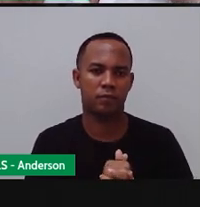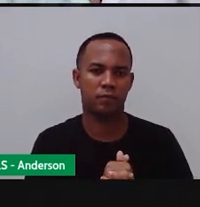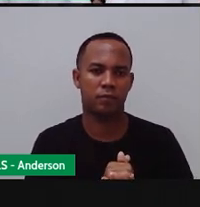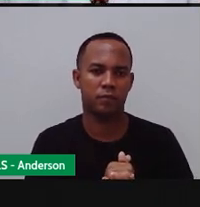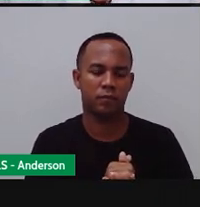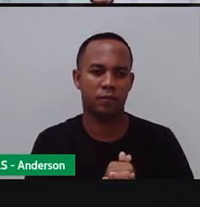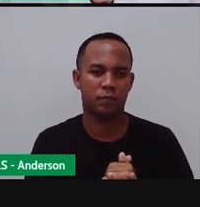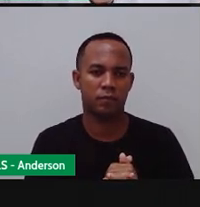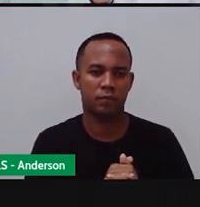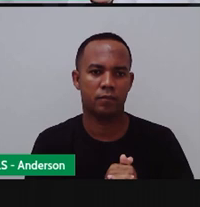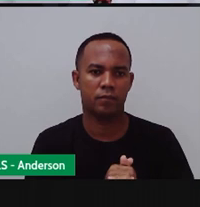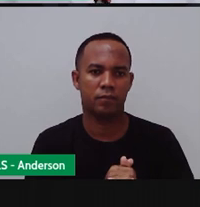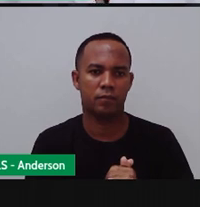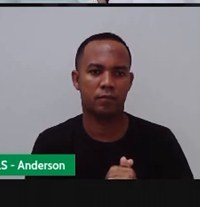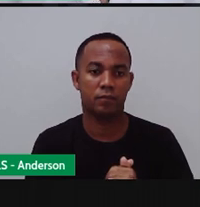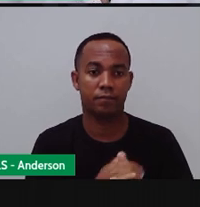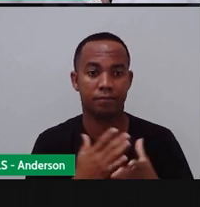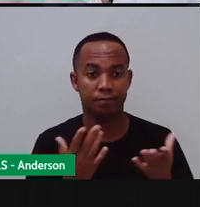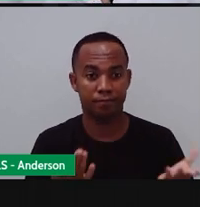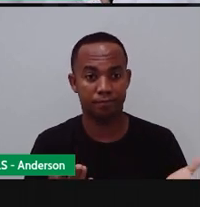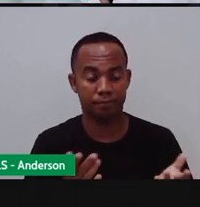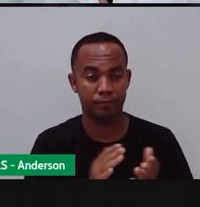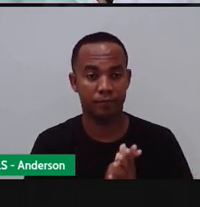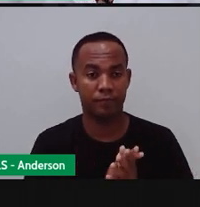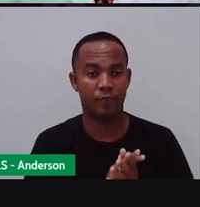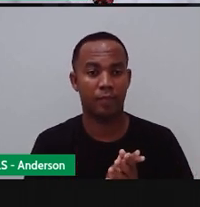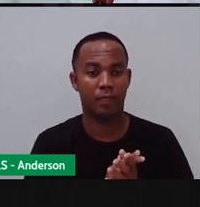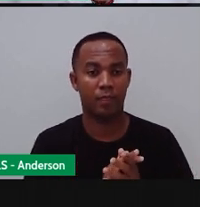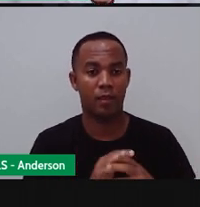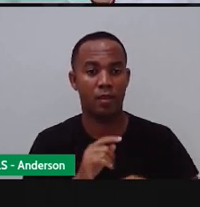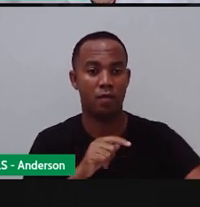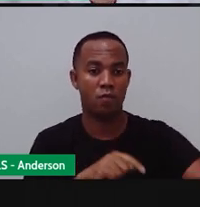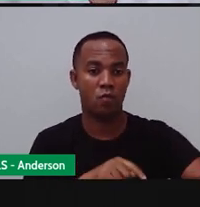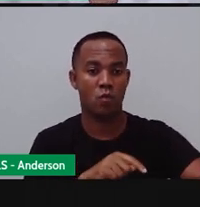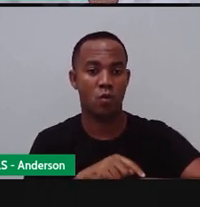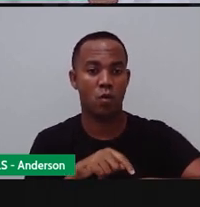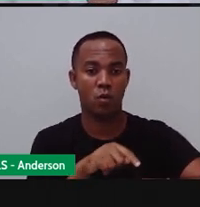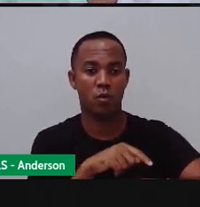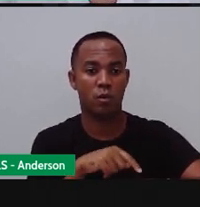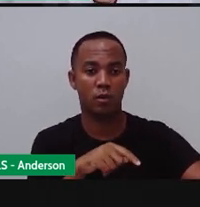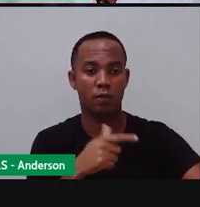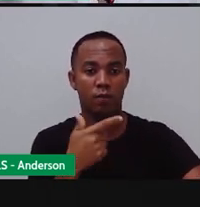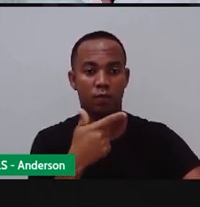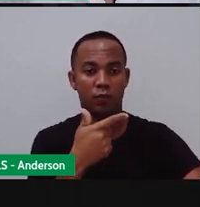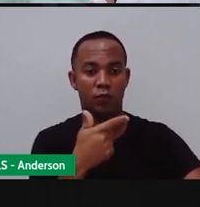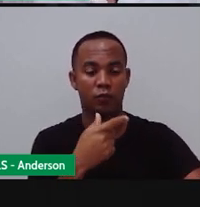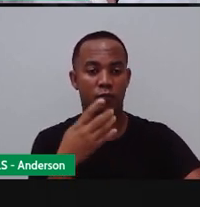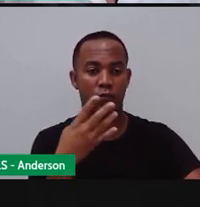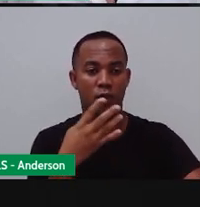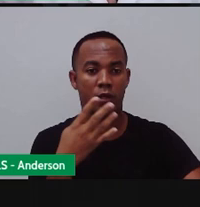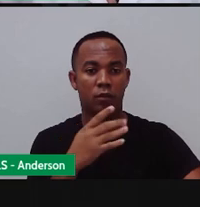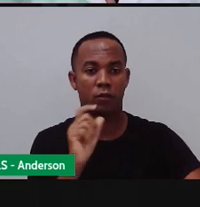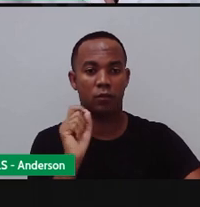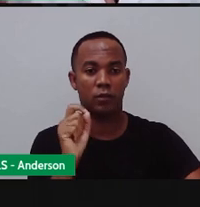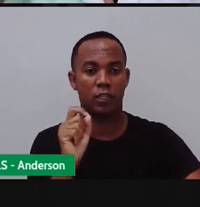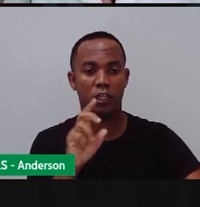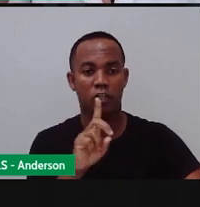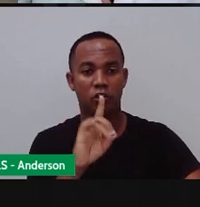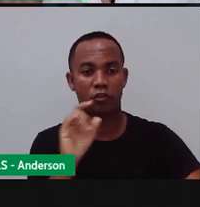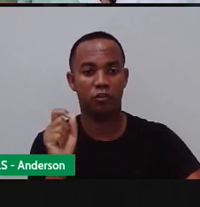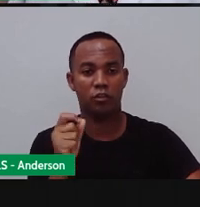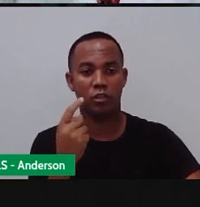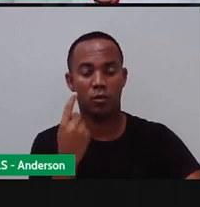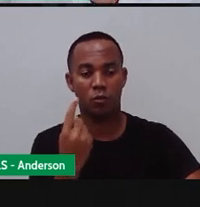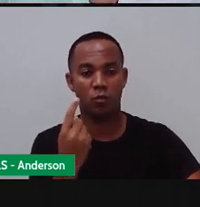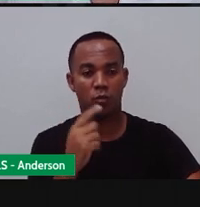e três, vinte e quatro. Vinte e quatro horas formam o quê? Um dia. Então, por isso que a cada quatro anos,